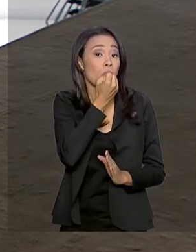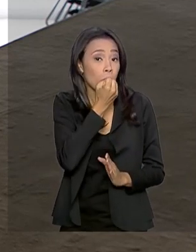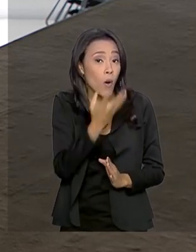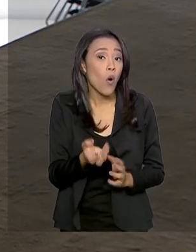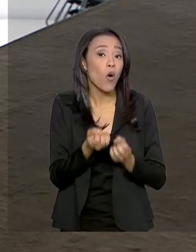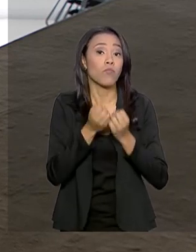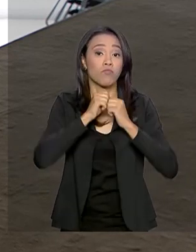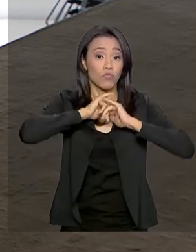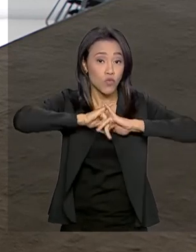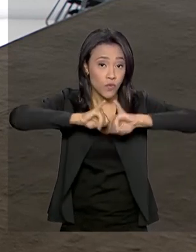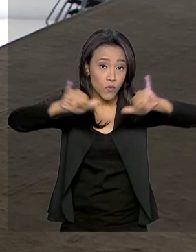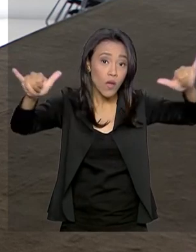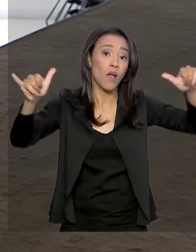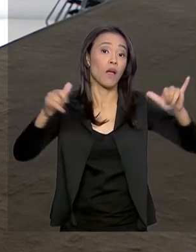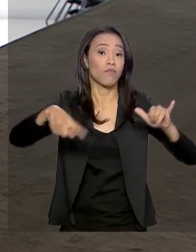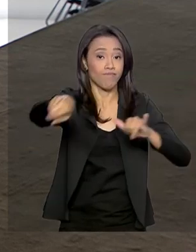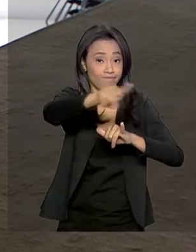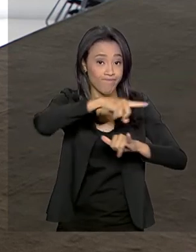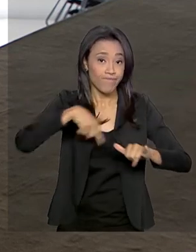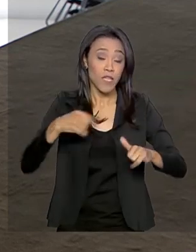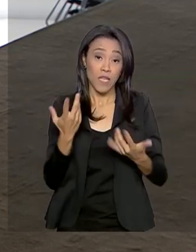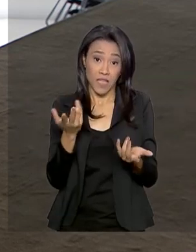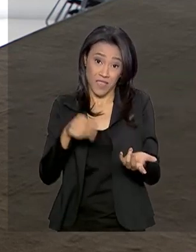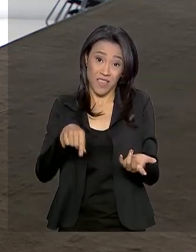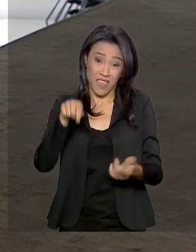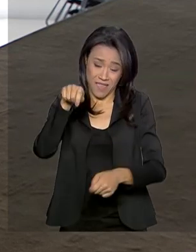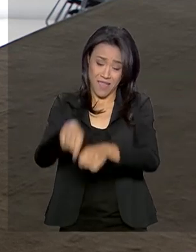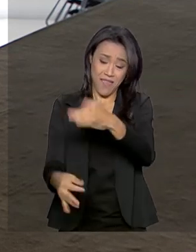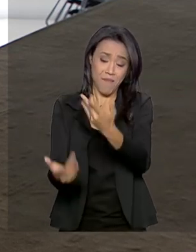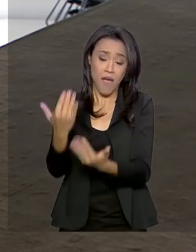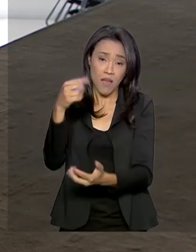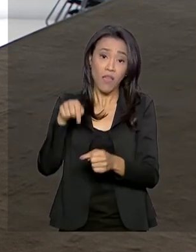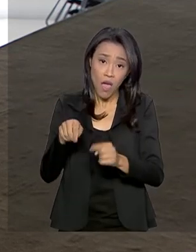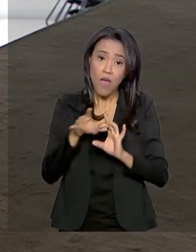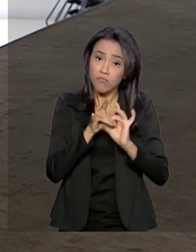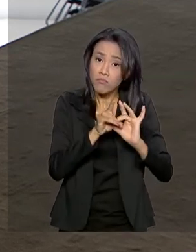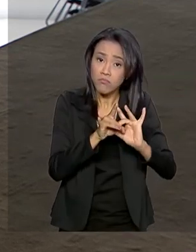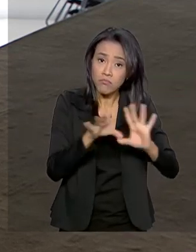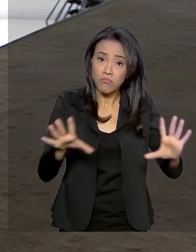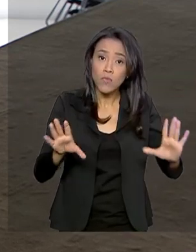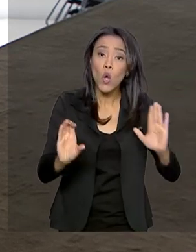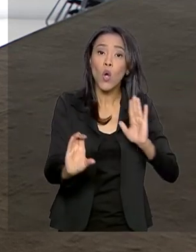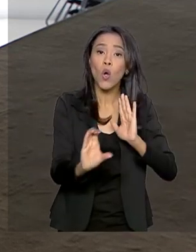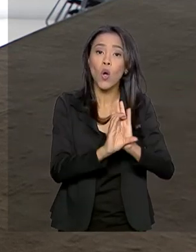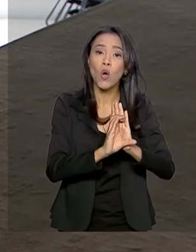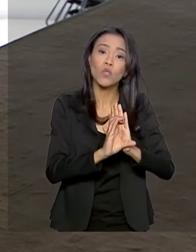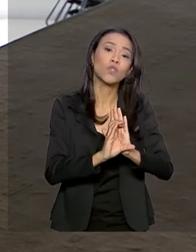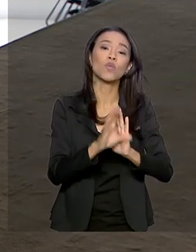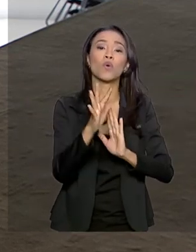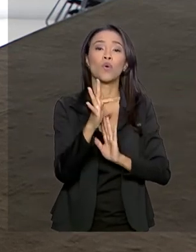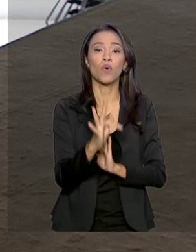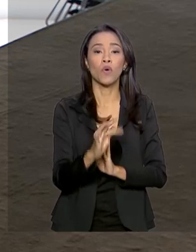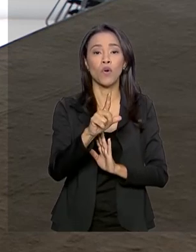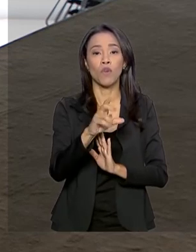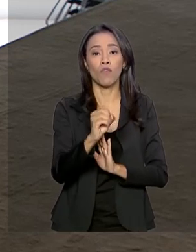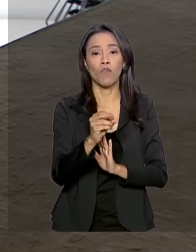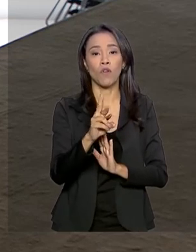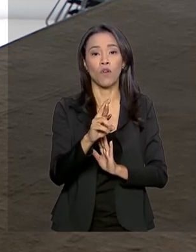a todos os nossos telespectadores, né, que esse uso de queimadas, ele é permitido pelo Código Florestal Brasileiro em casos